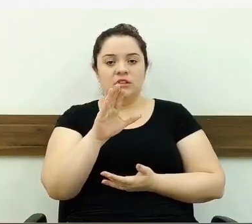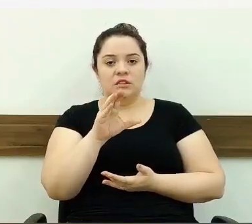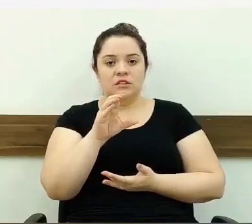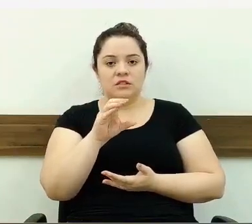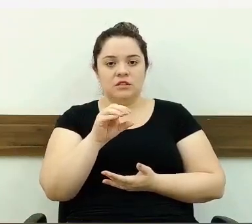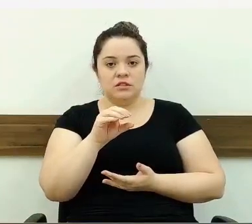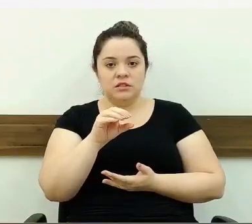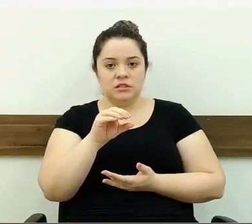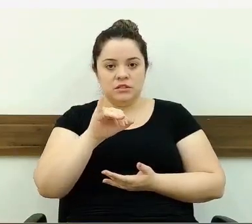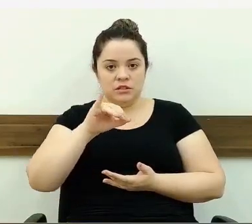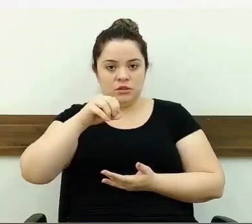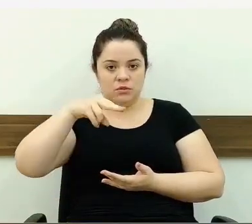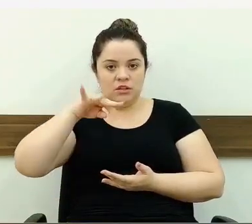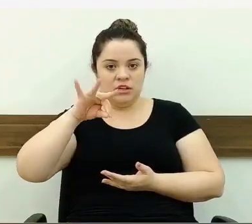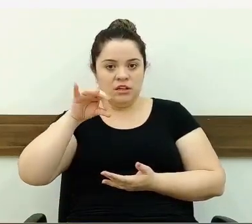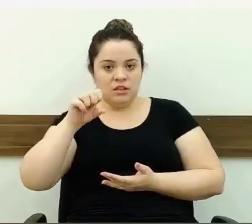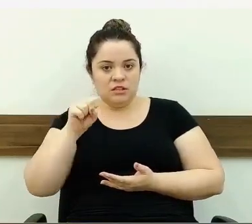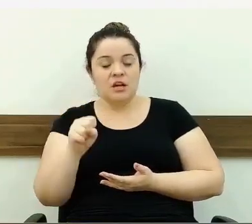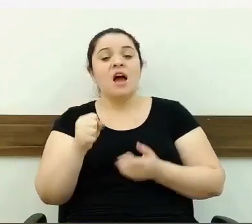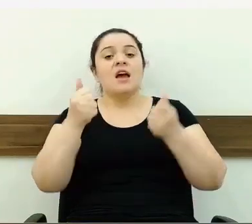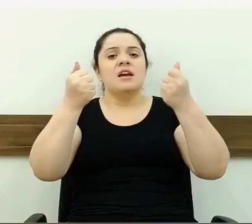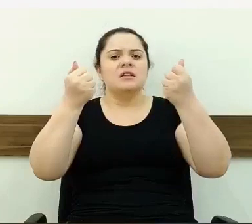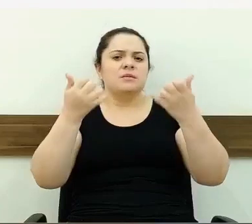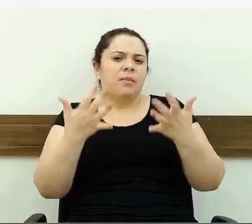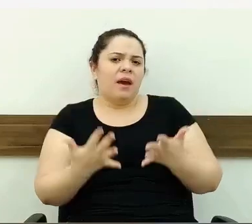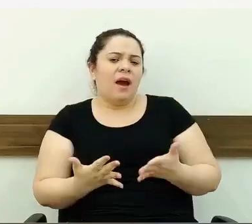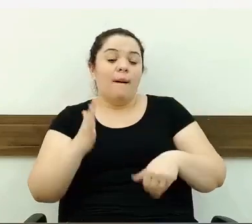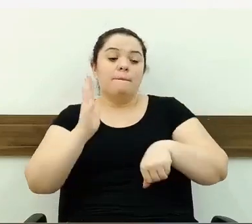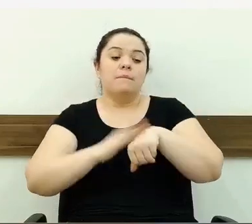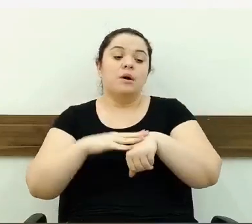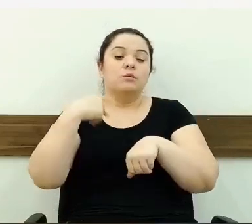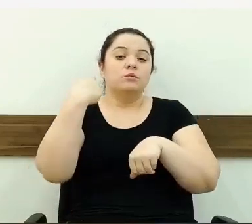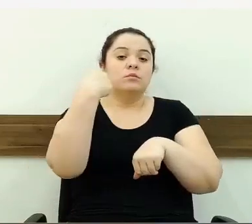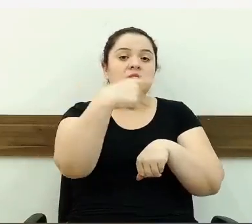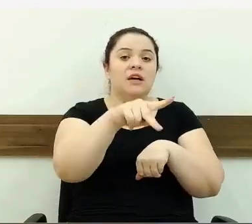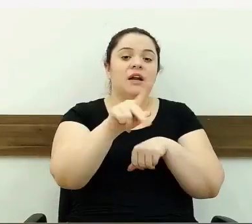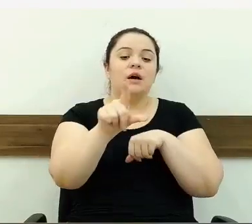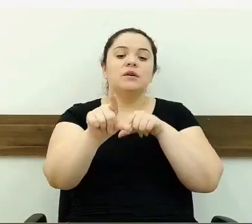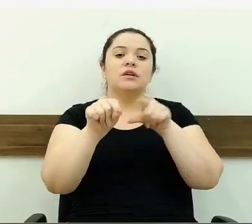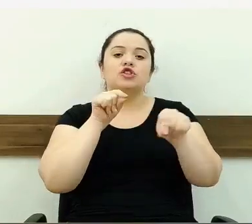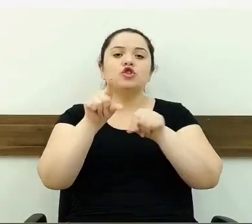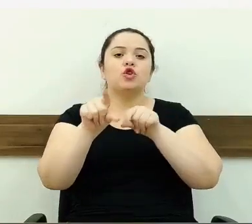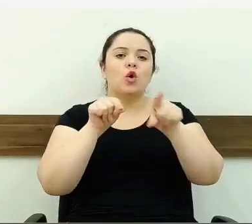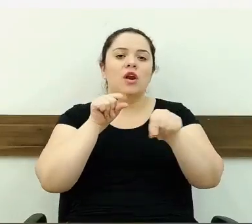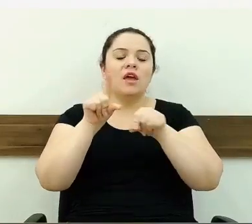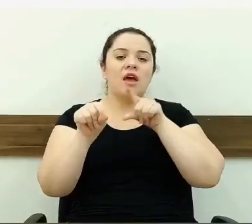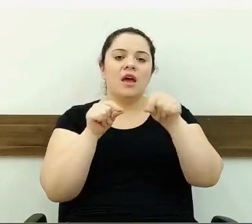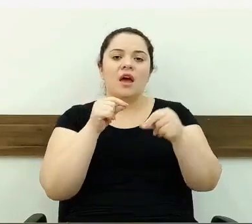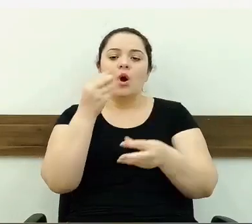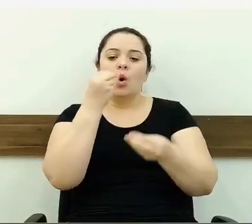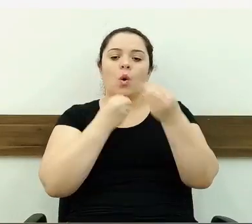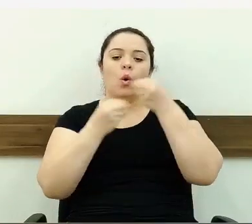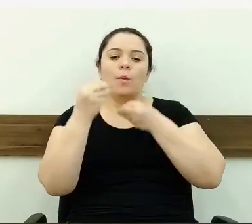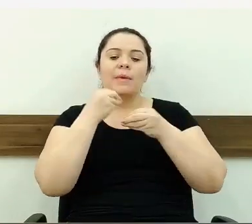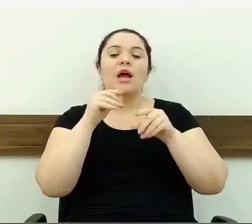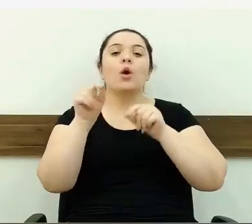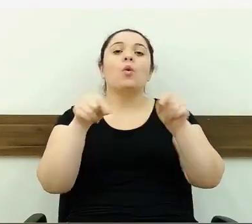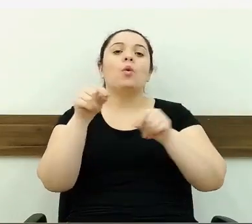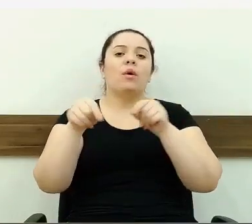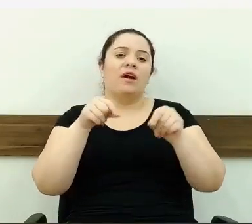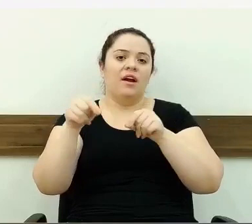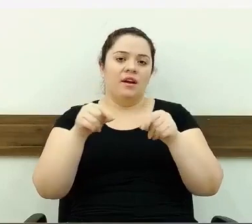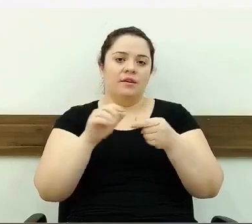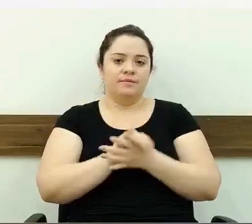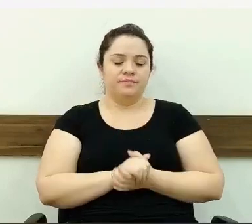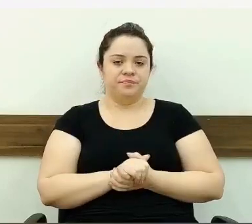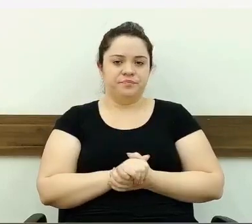alimento de padaria, alimento industrializado, isso ficou a critério deles, não a meu. E também não vai valores. Eu não estipulei que vai ser